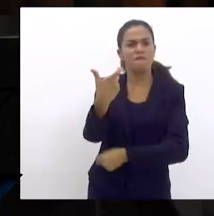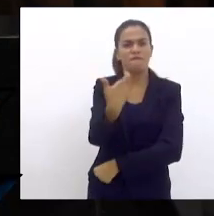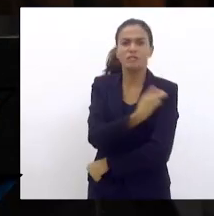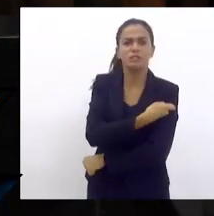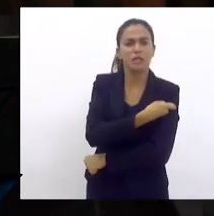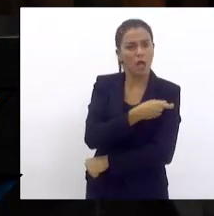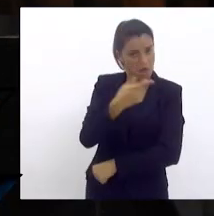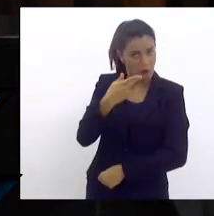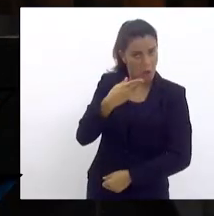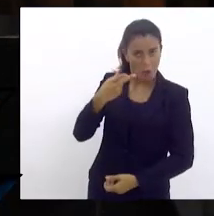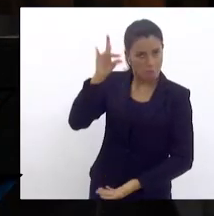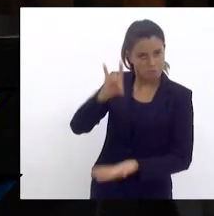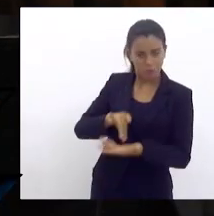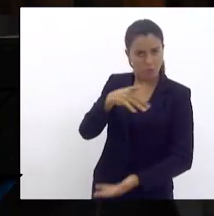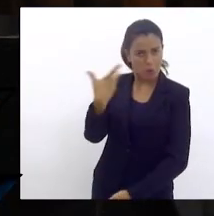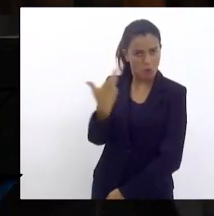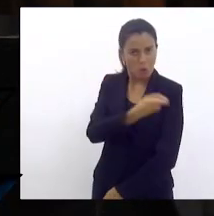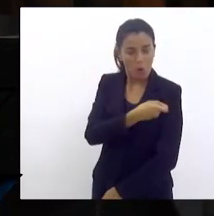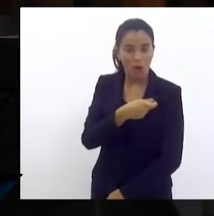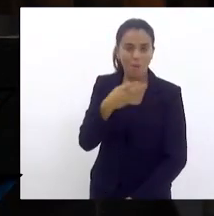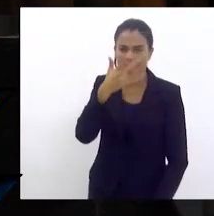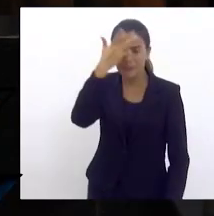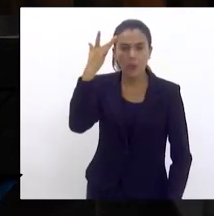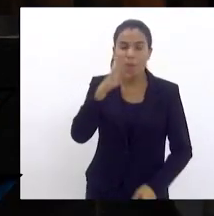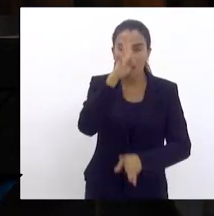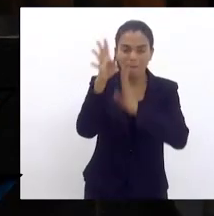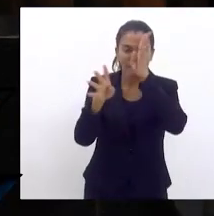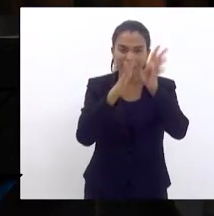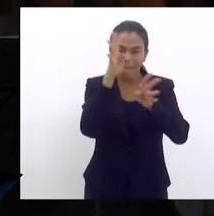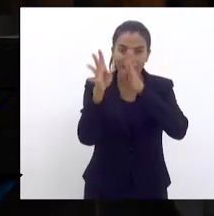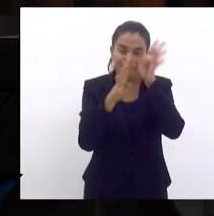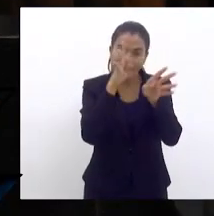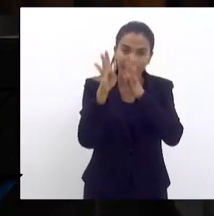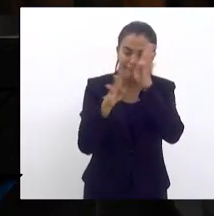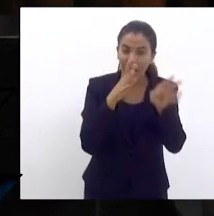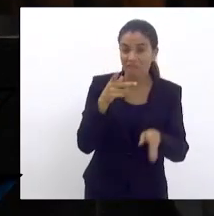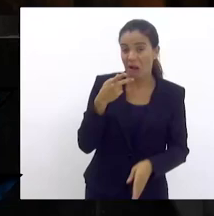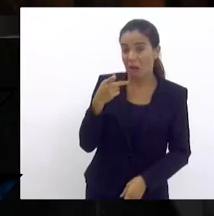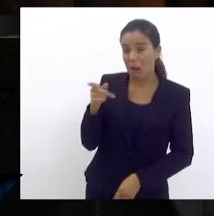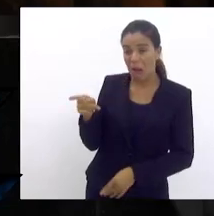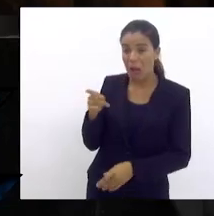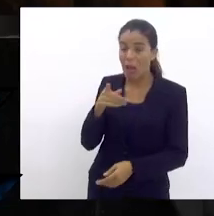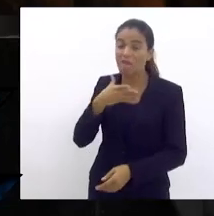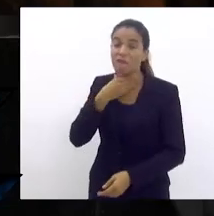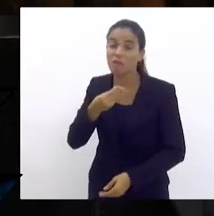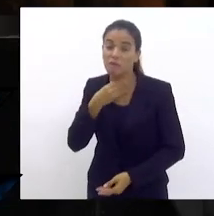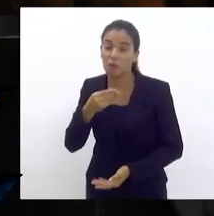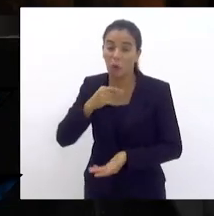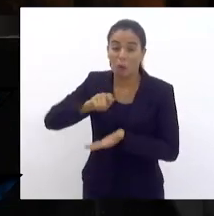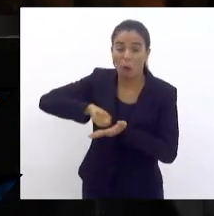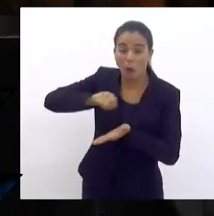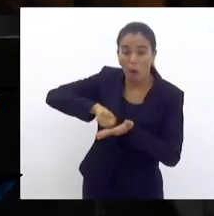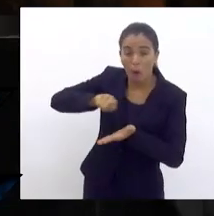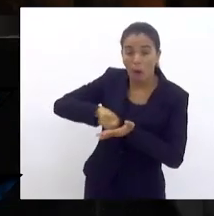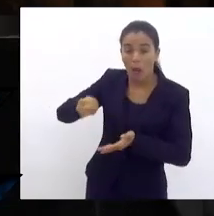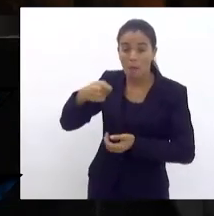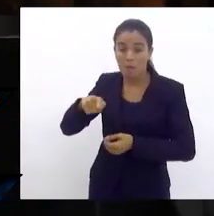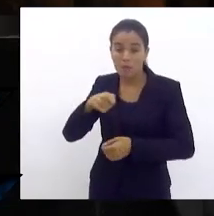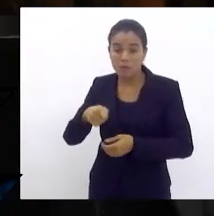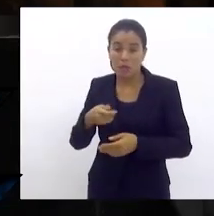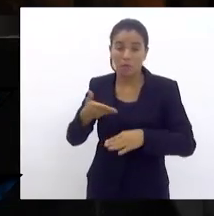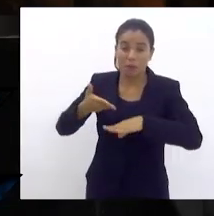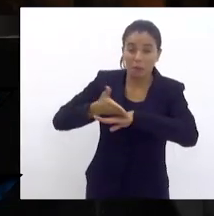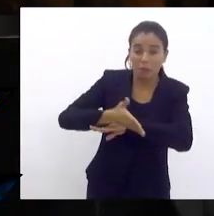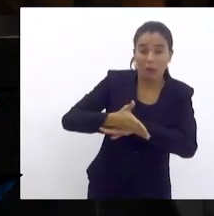tomou. E fizeram uma narrativa imunda, dizendo que ele falsificou, dizendo que ele precisava pra entrar nos Estados